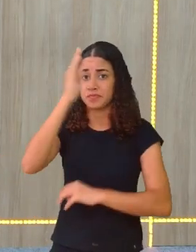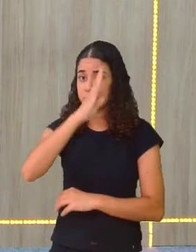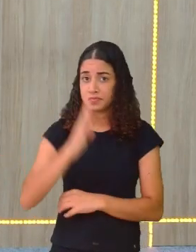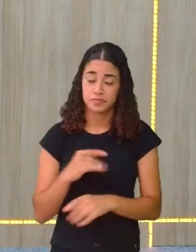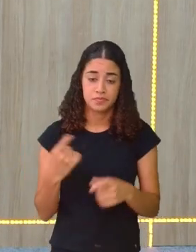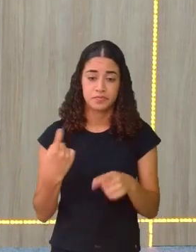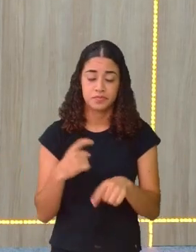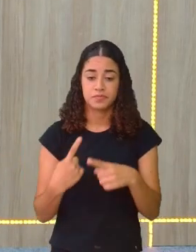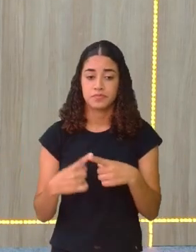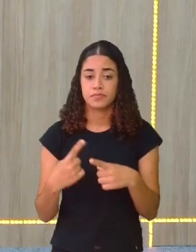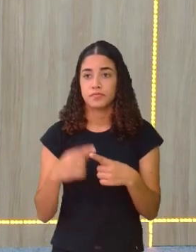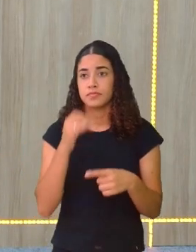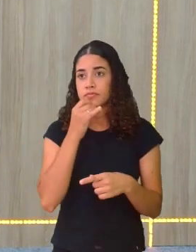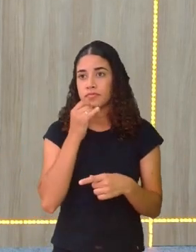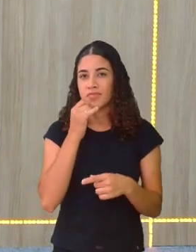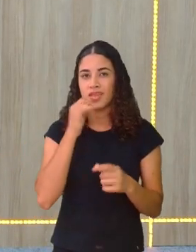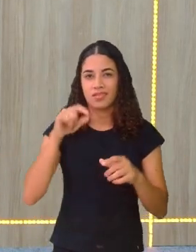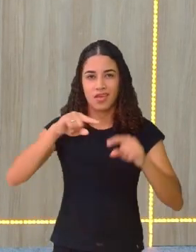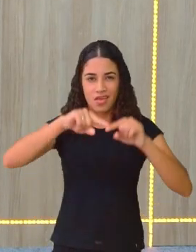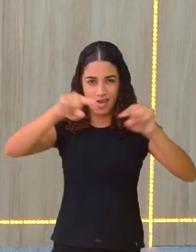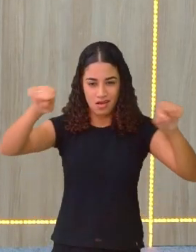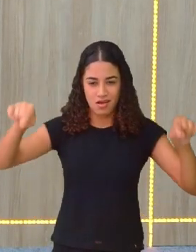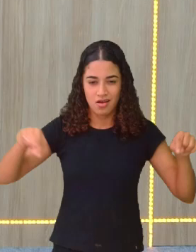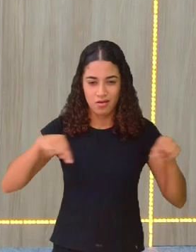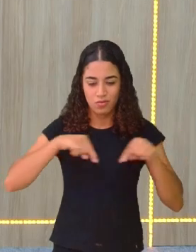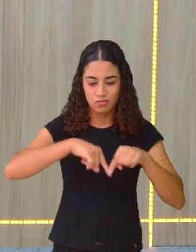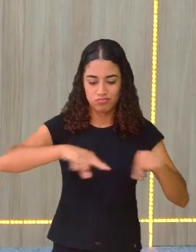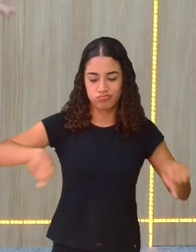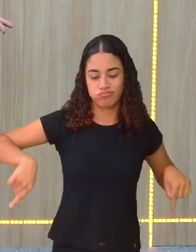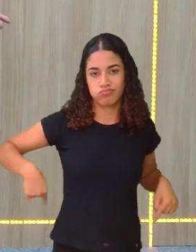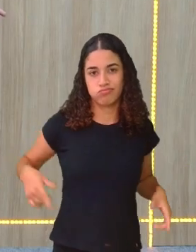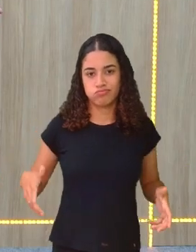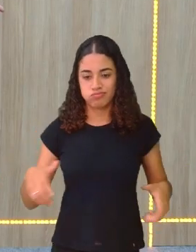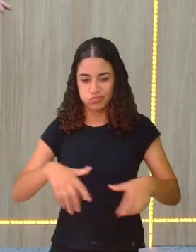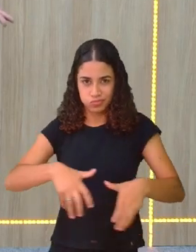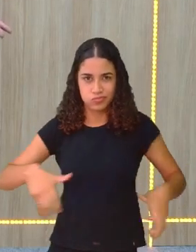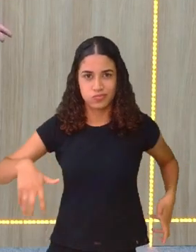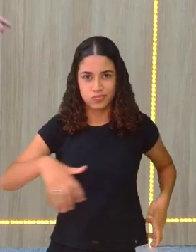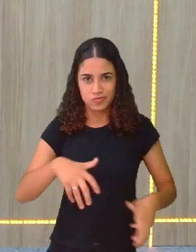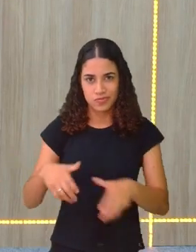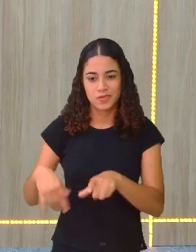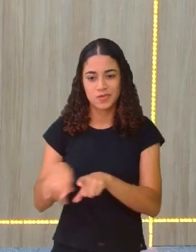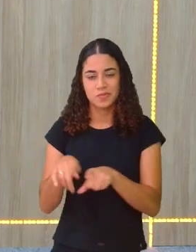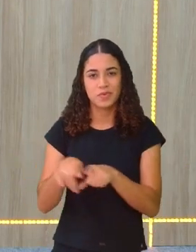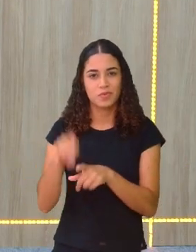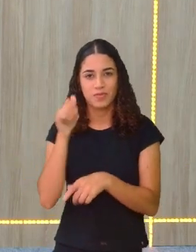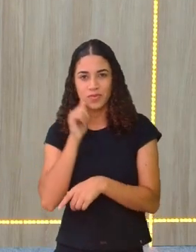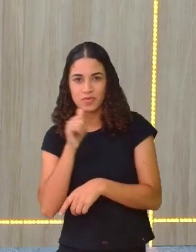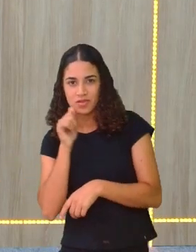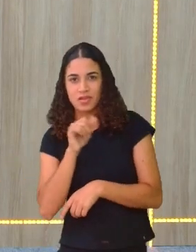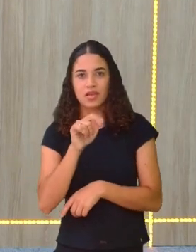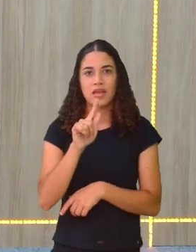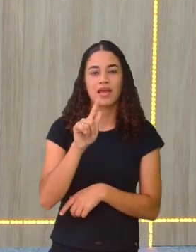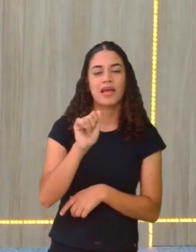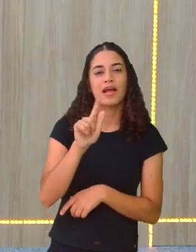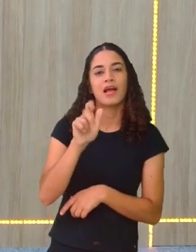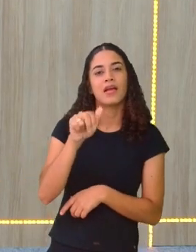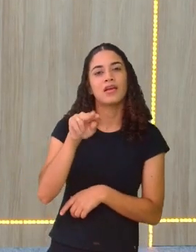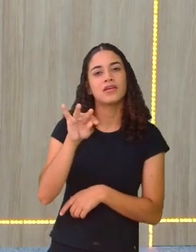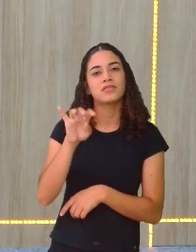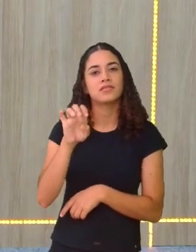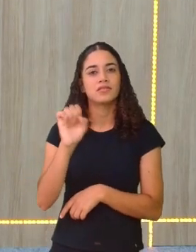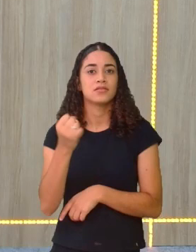ela traz a dança dos arcos, que é a dança dos galantes e das damas, essas danças, elas são